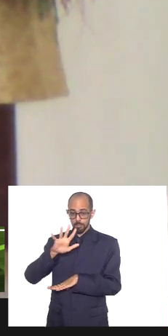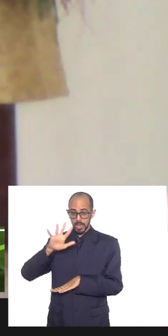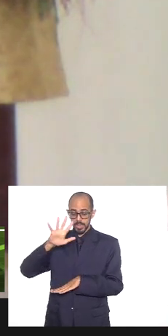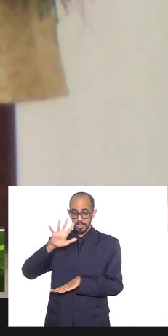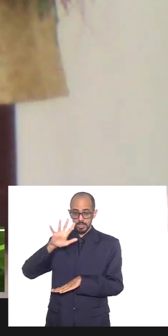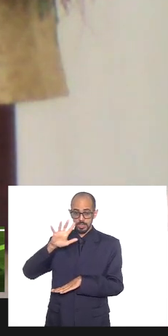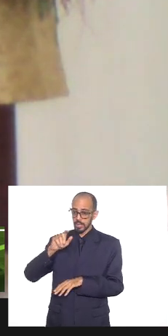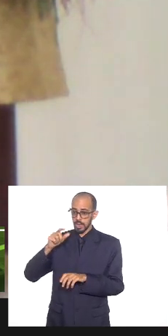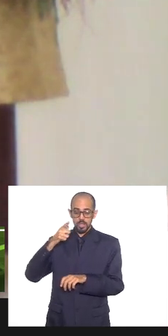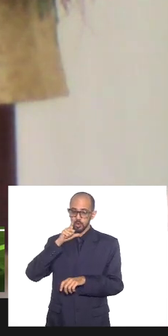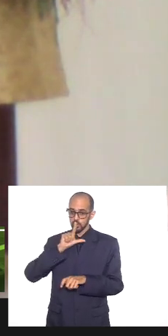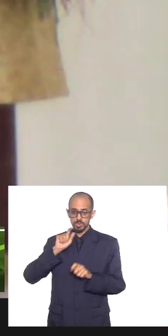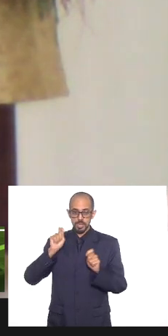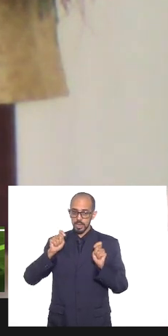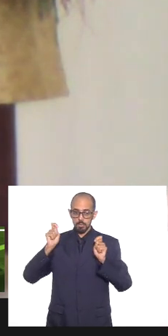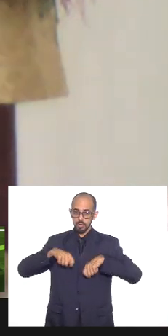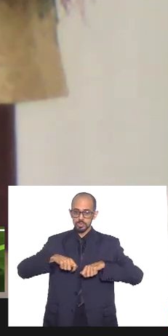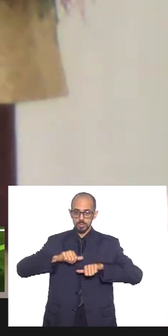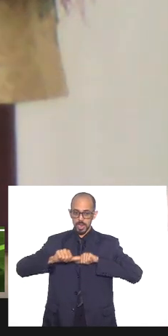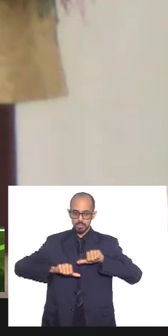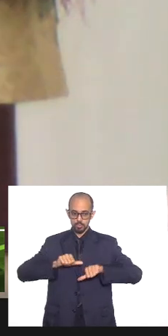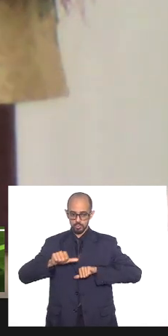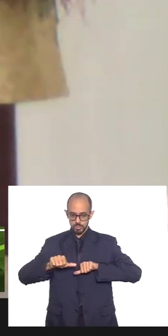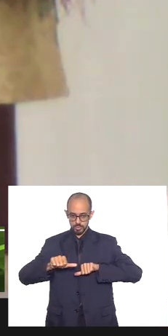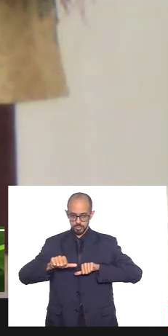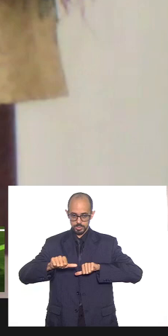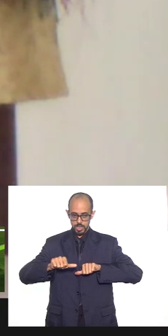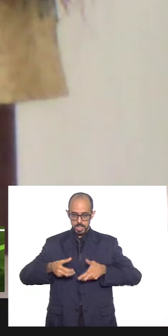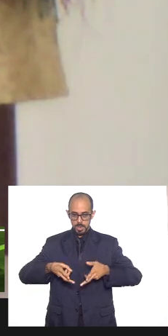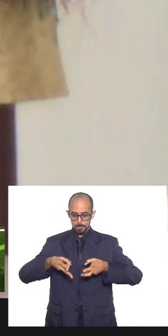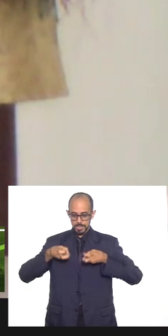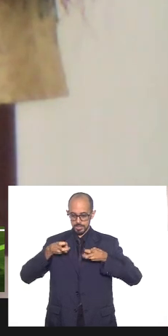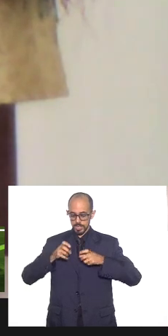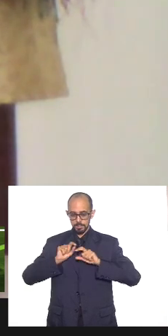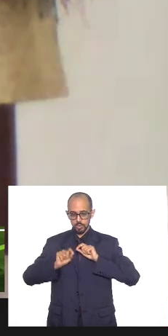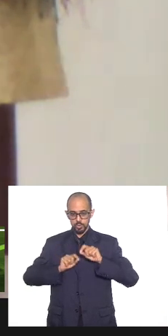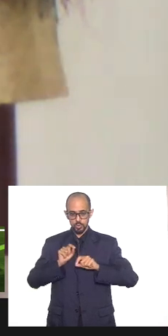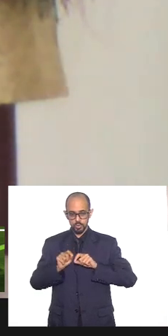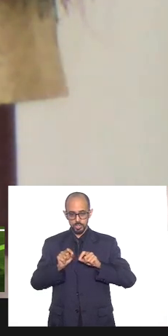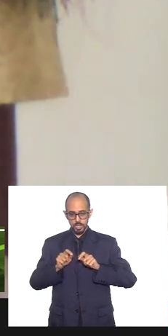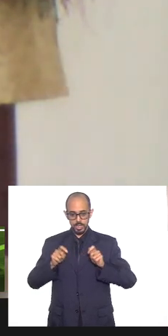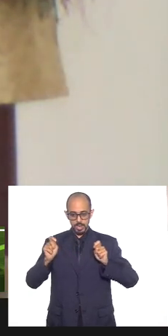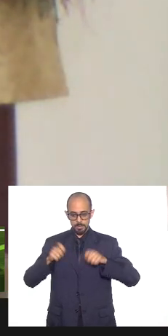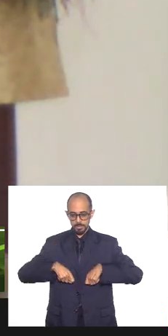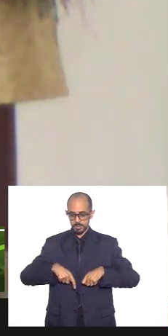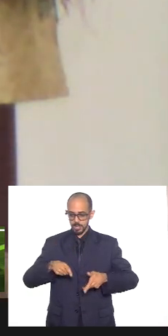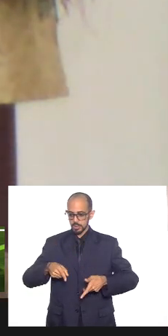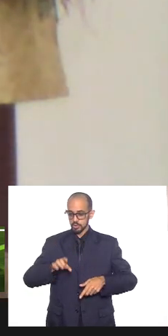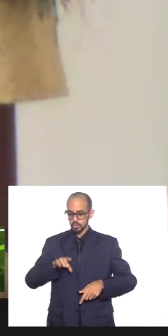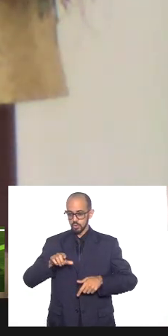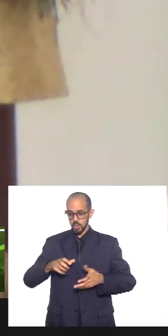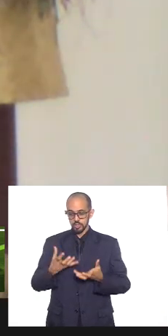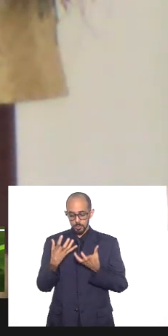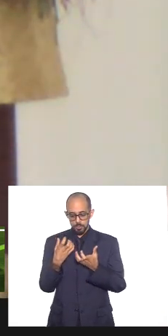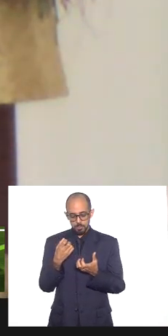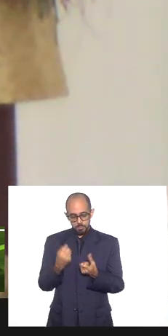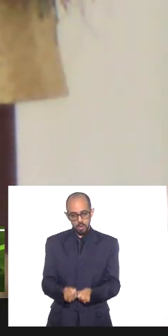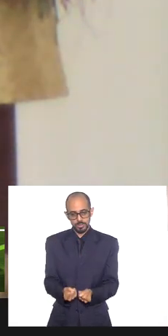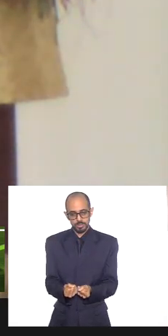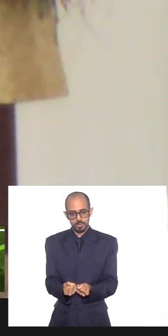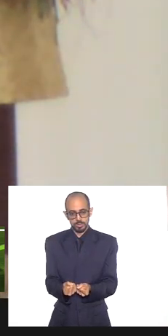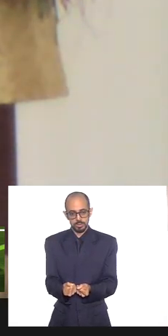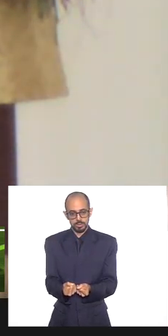vê possibilidade de mudanças ela vê possibilidades de concessão eu insisto nisso